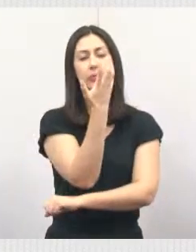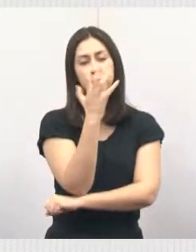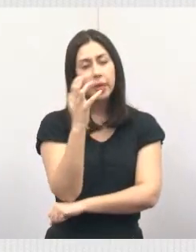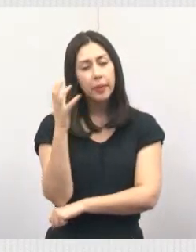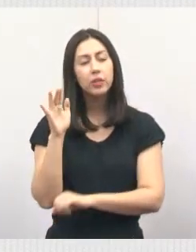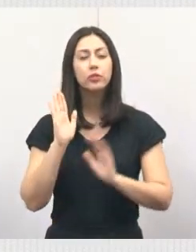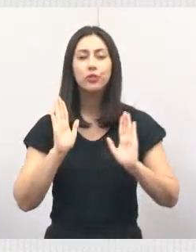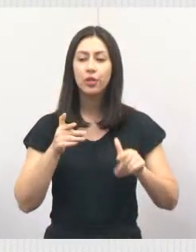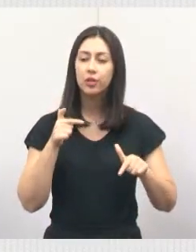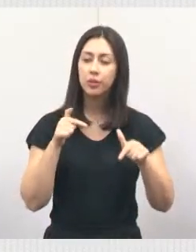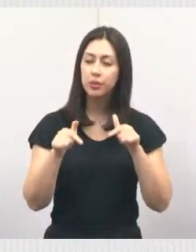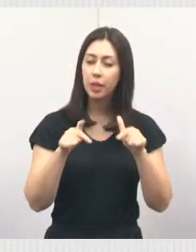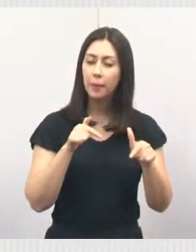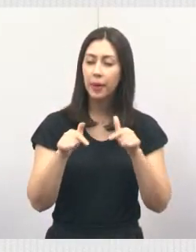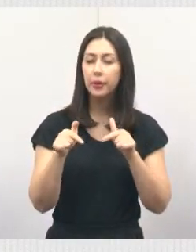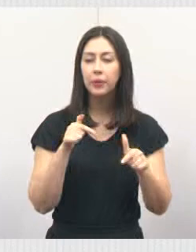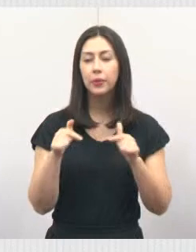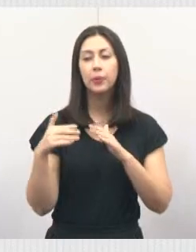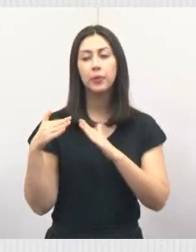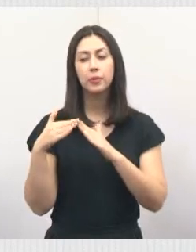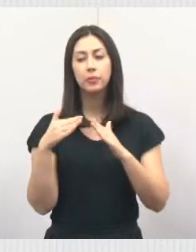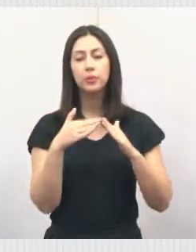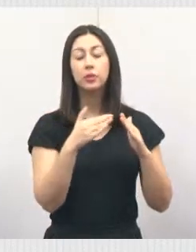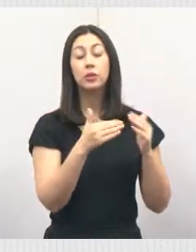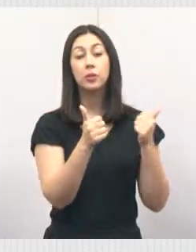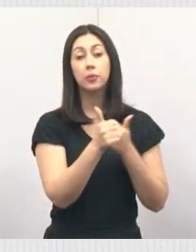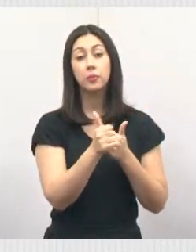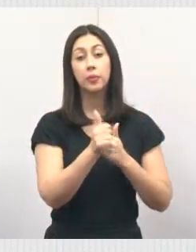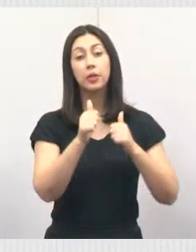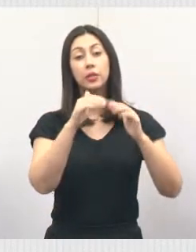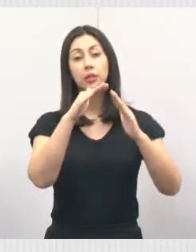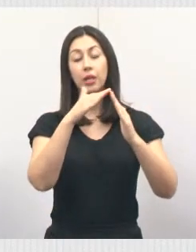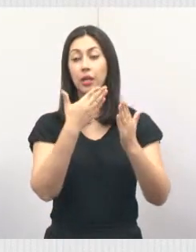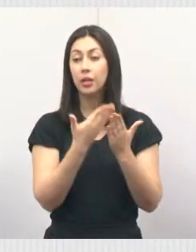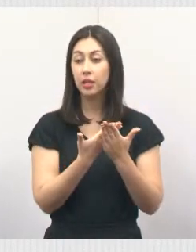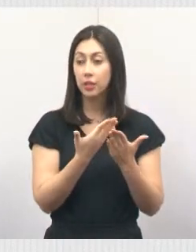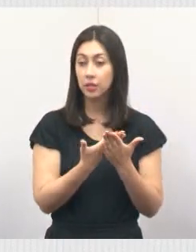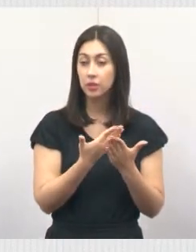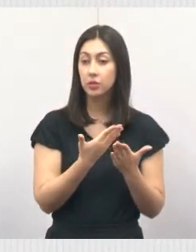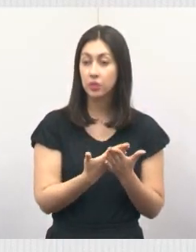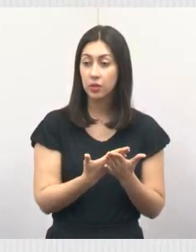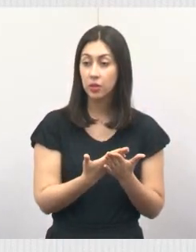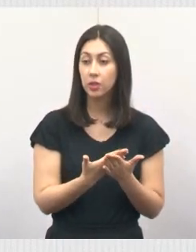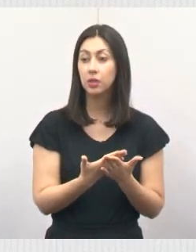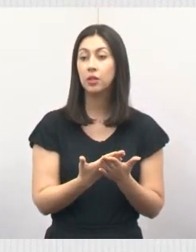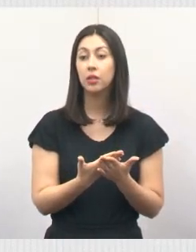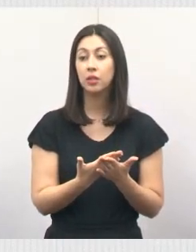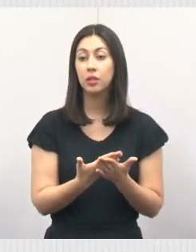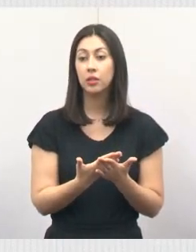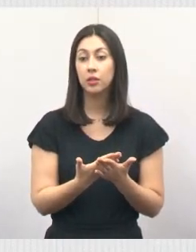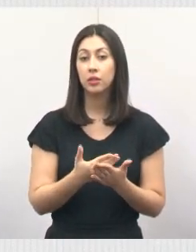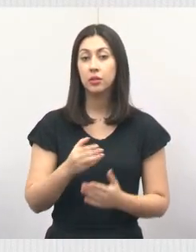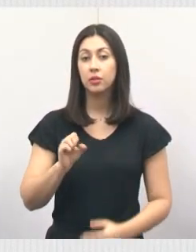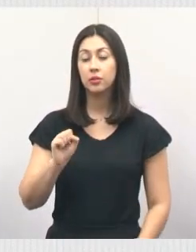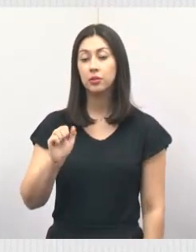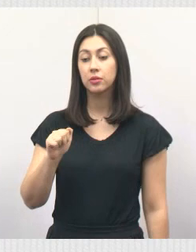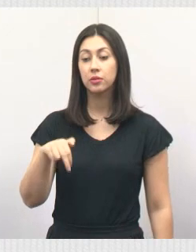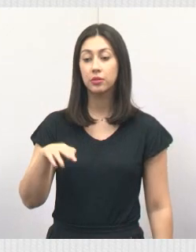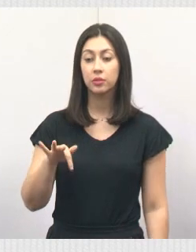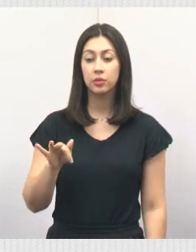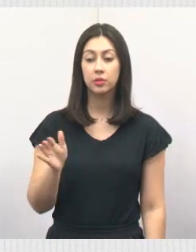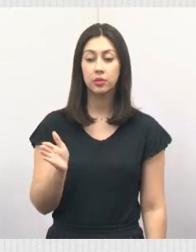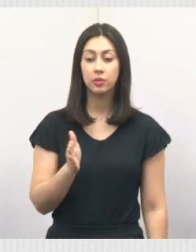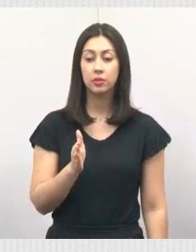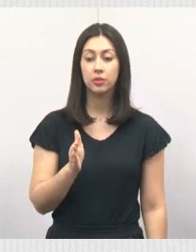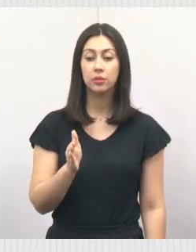com os moradores ali ao lado da escola, ao redor da escola do Jardim Santa Maria, da EMEI